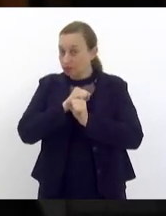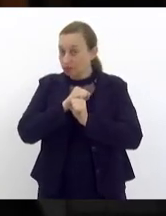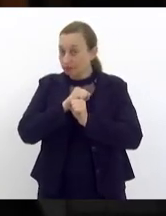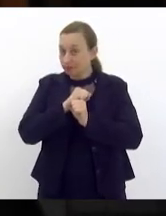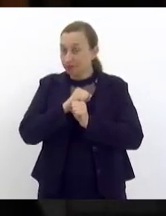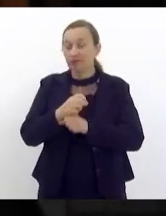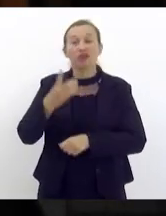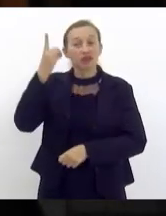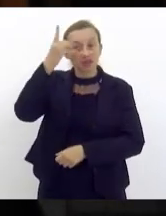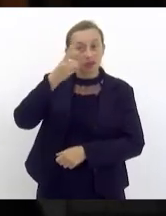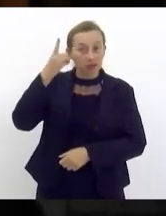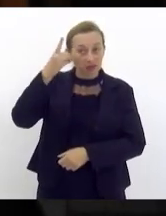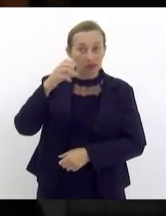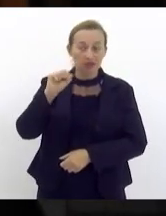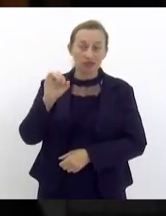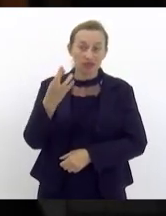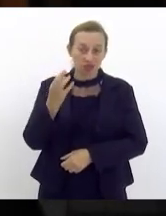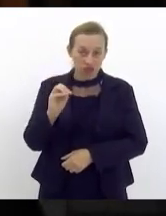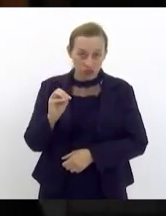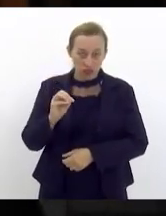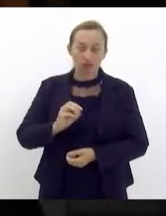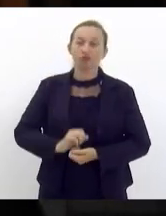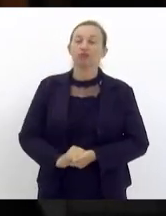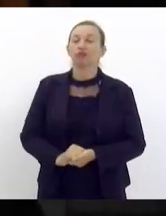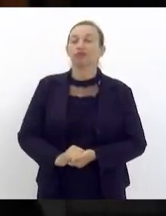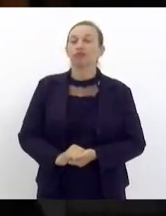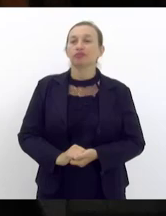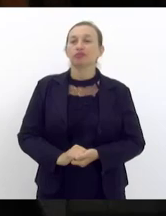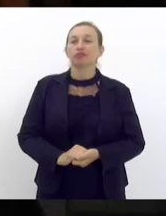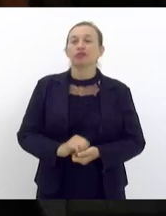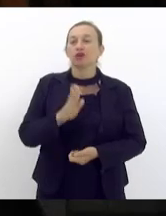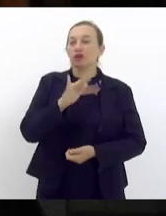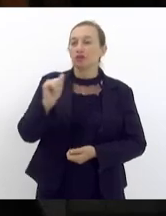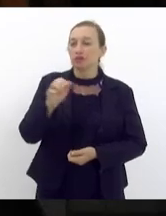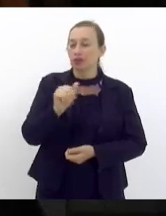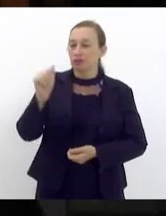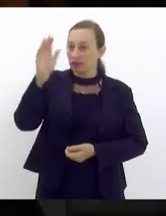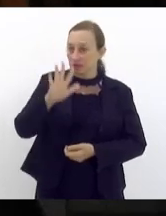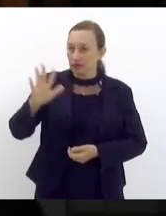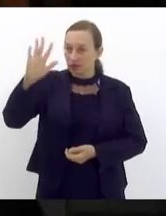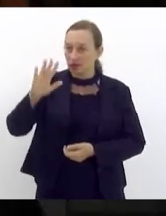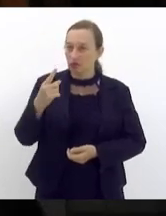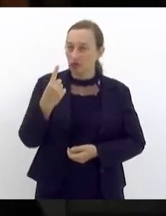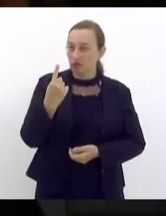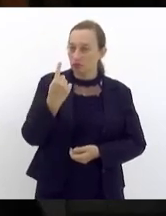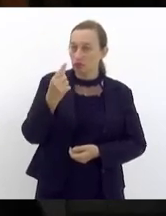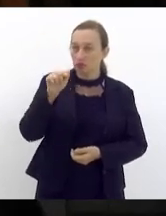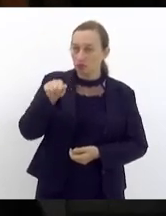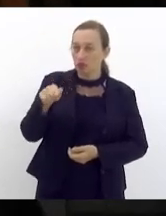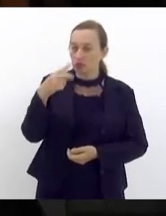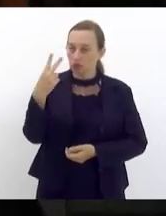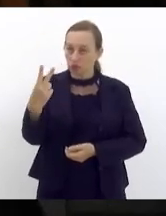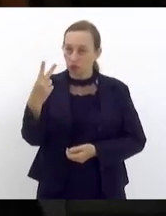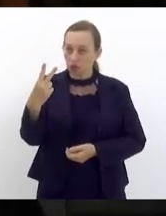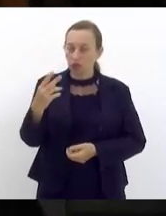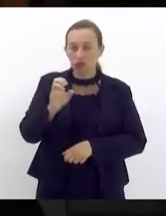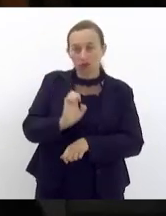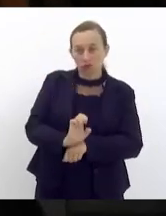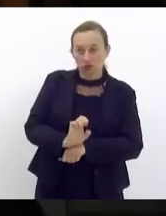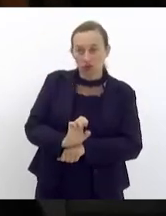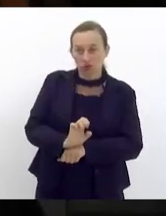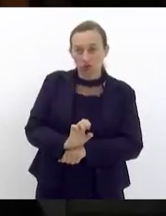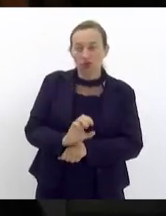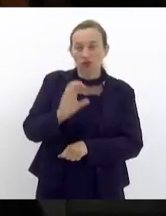deputado Sérgio o PIB nacional vai crescer 1,2 e o do estado